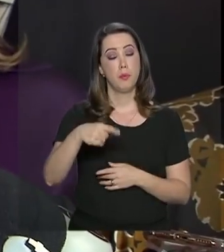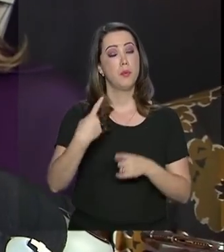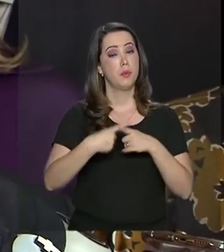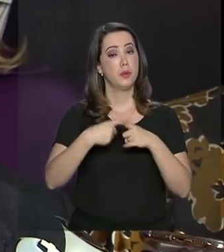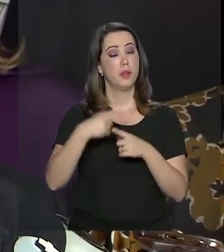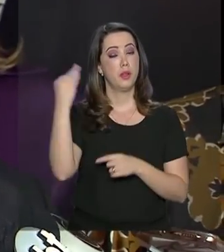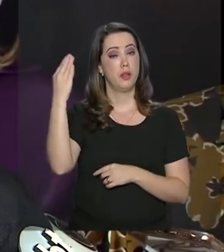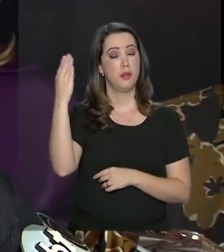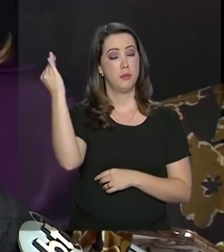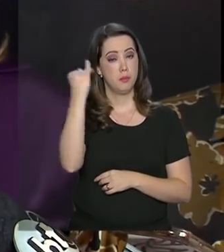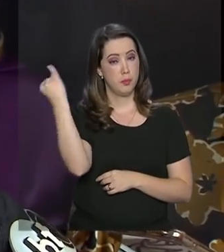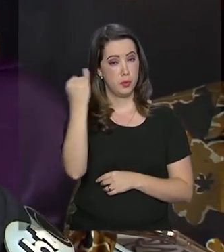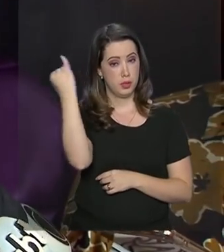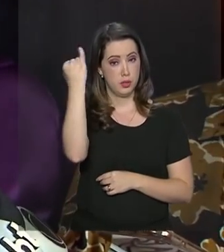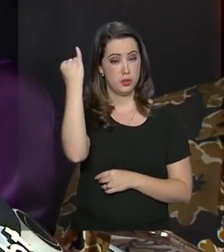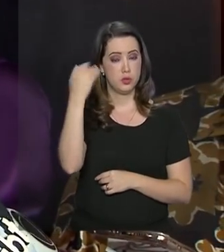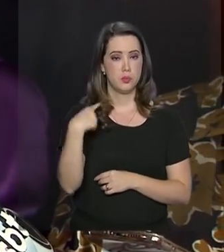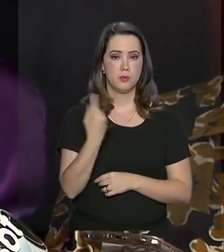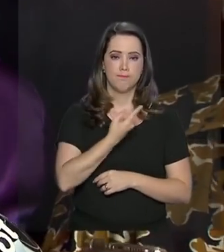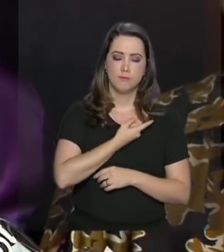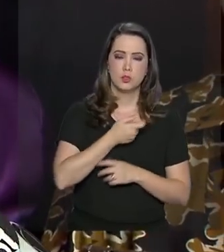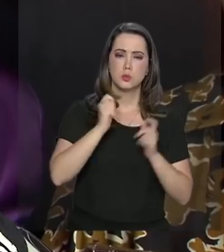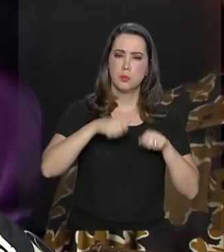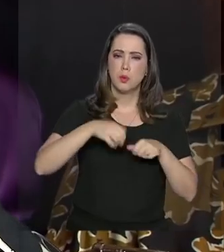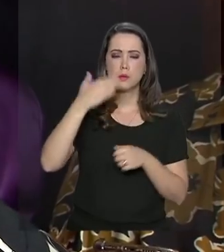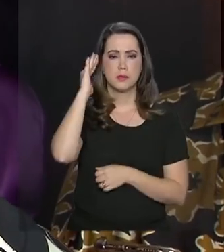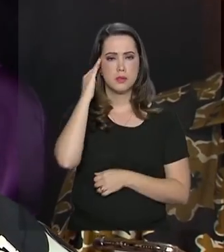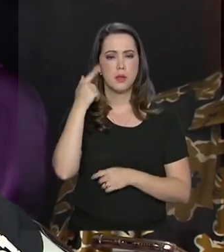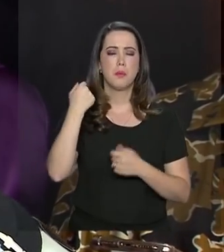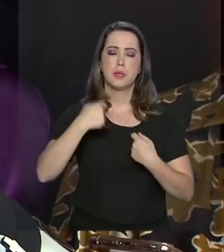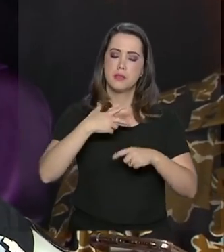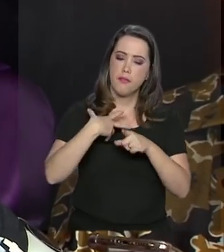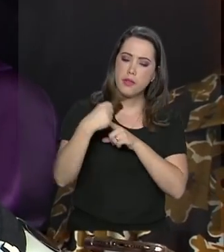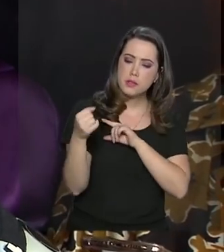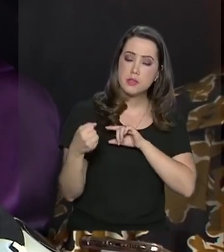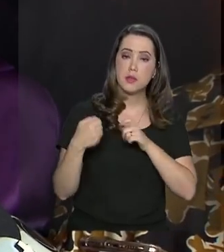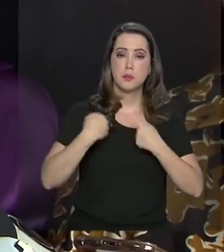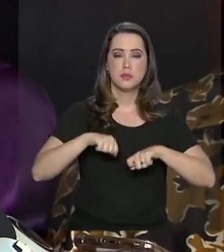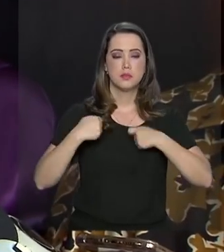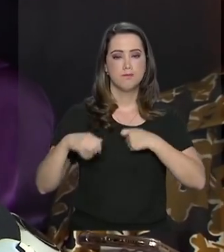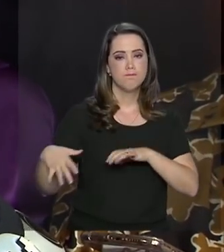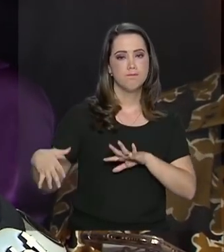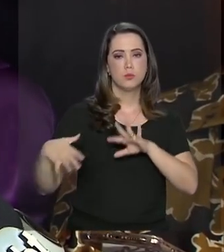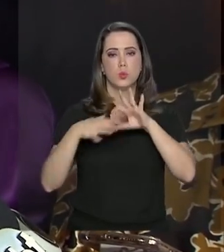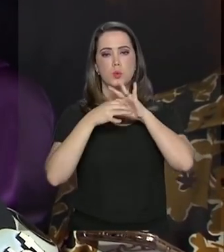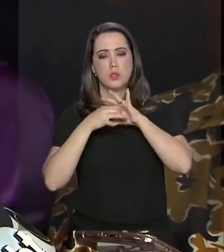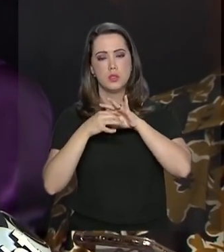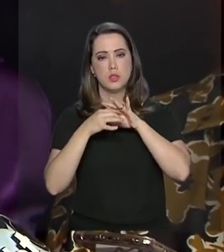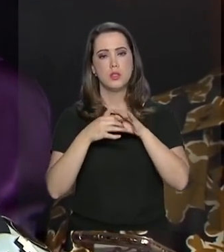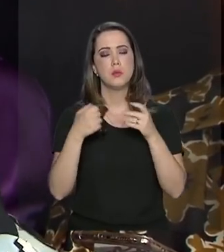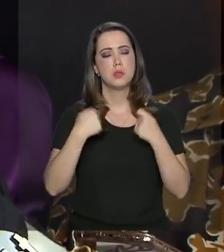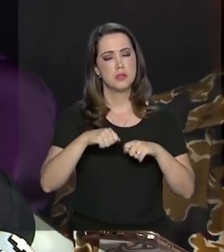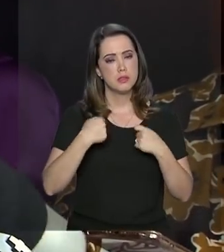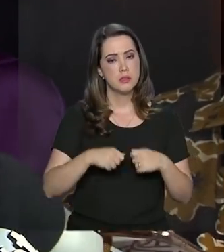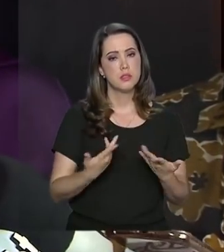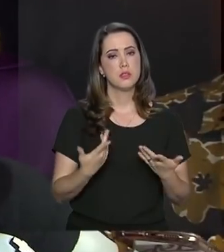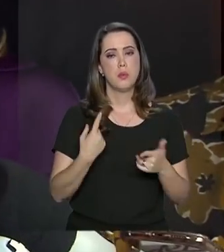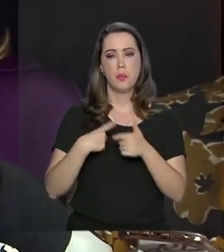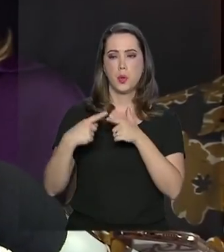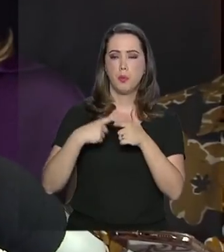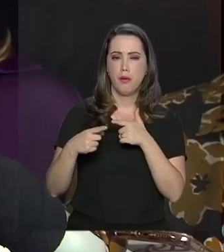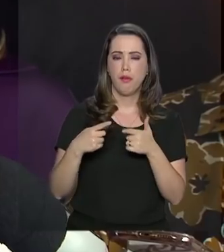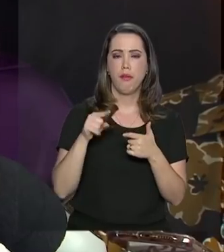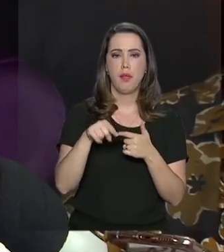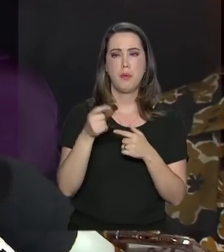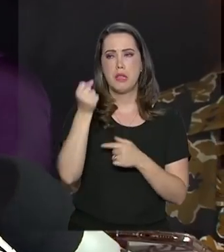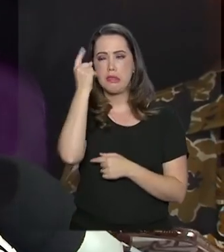possam entender de que nós temos que superar divergências, nós temos que superar, inclusive, questões do ponto de